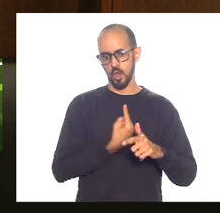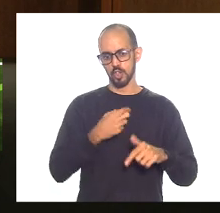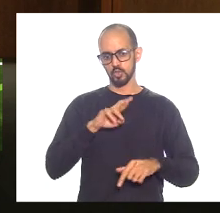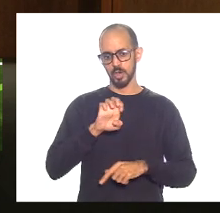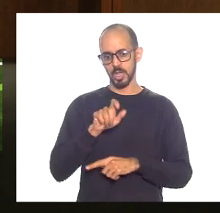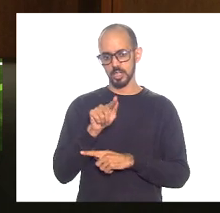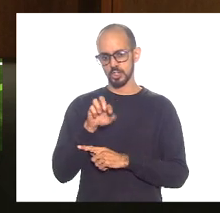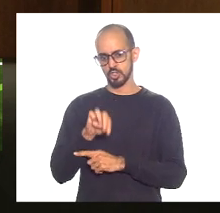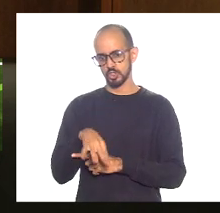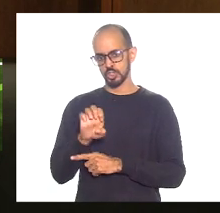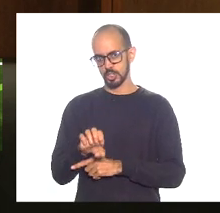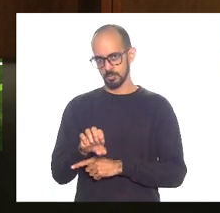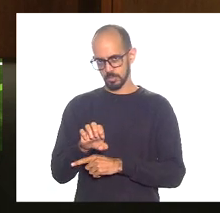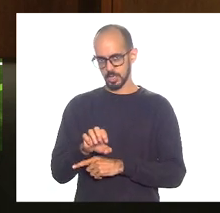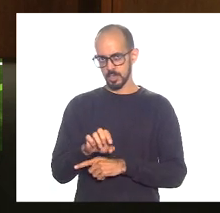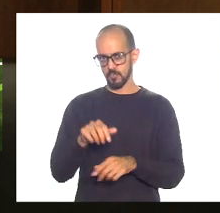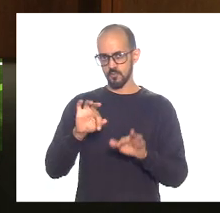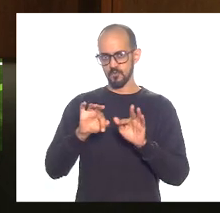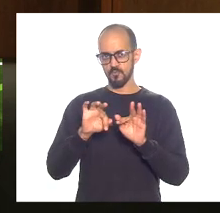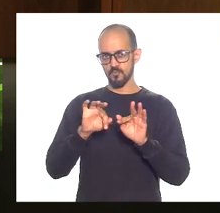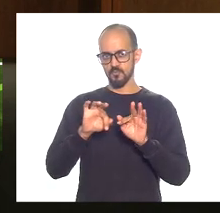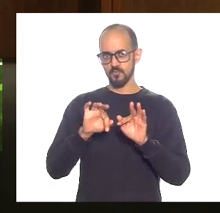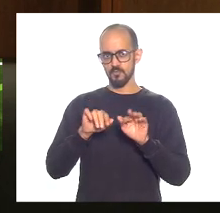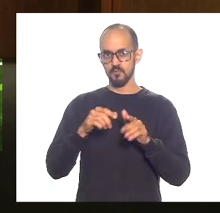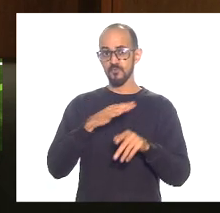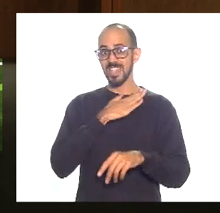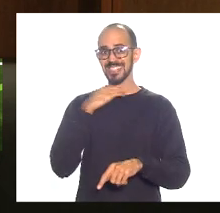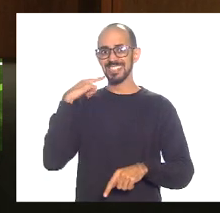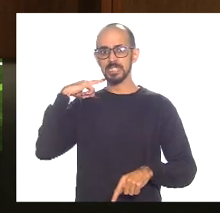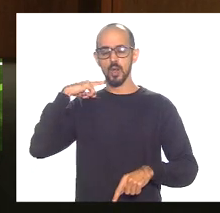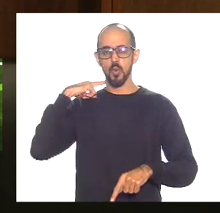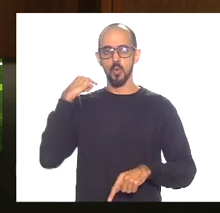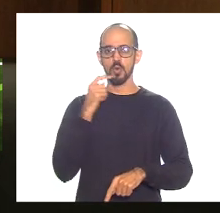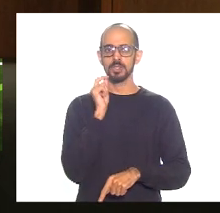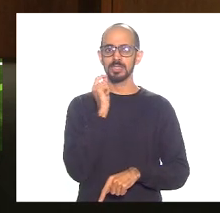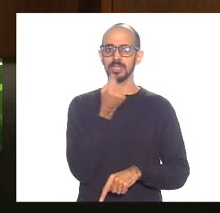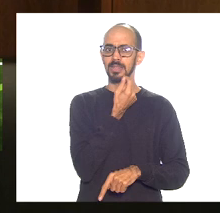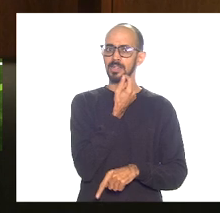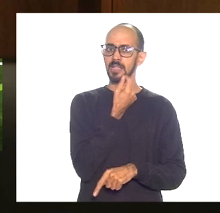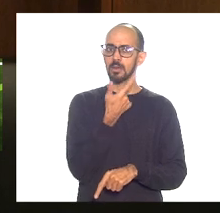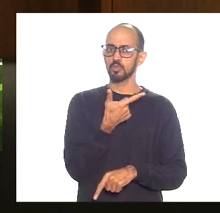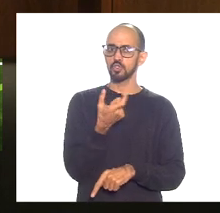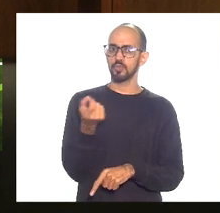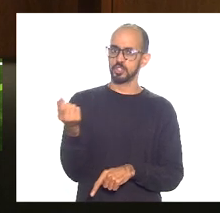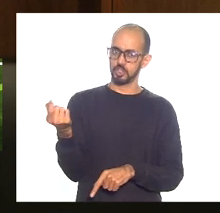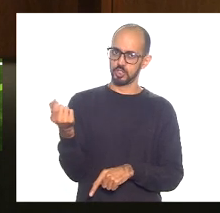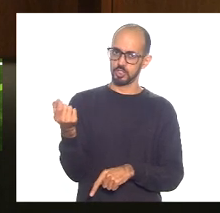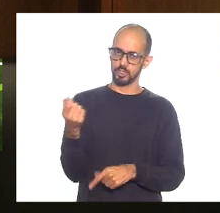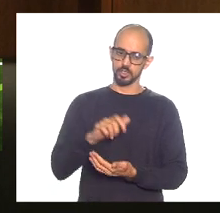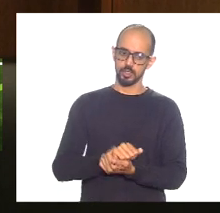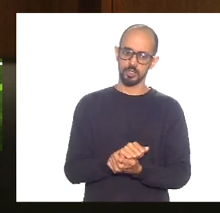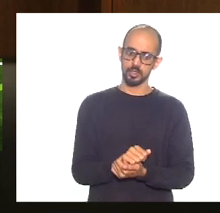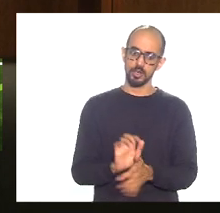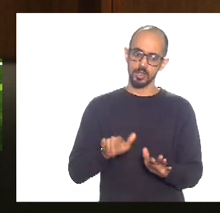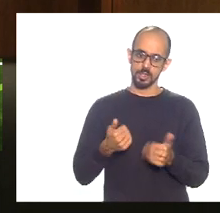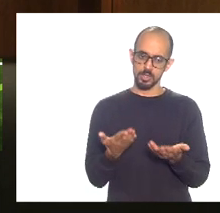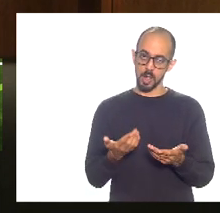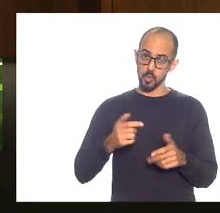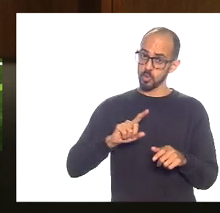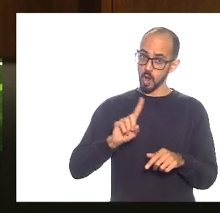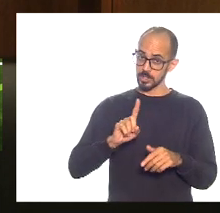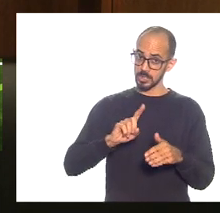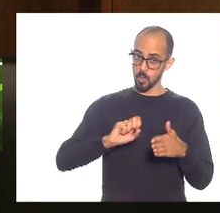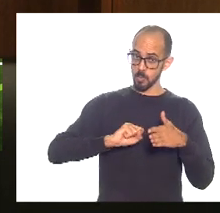setembro de 19 de 20 e ele não foi prorrogado e nós só não tivemos os bloqueios porque lá naquele momento